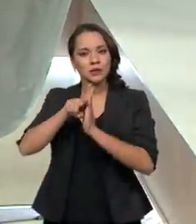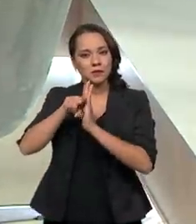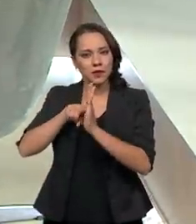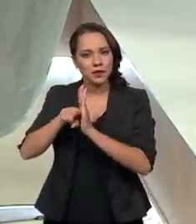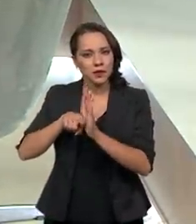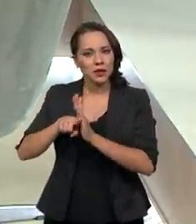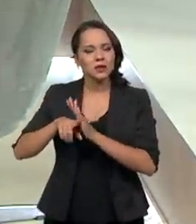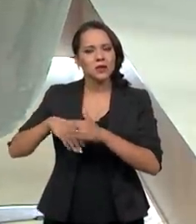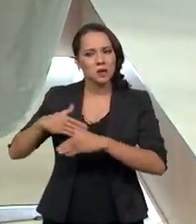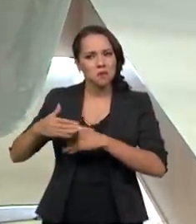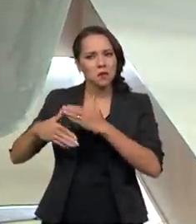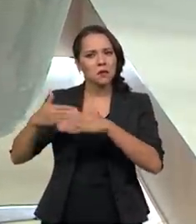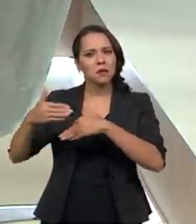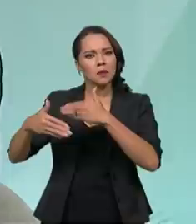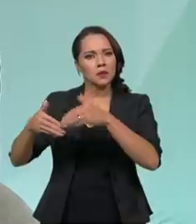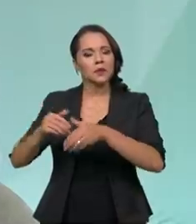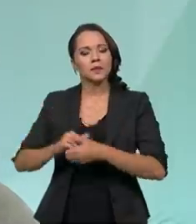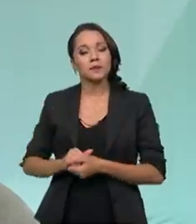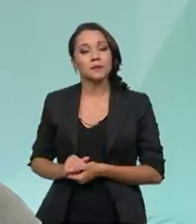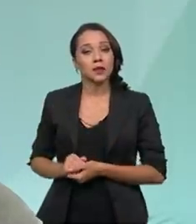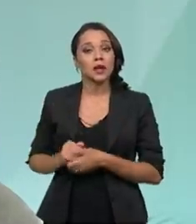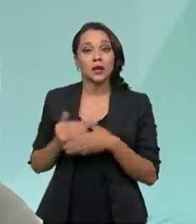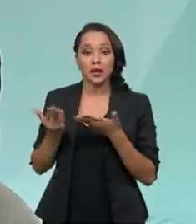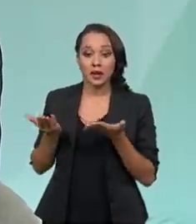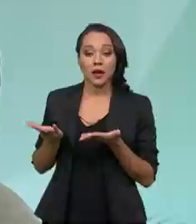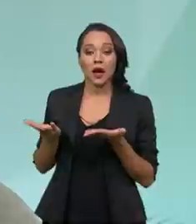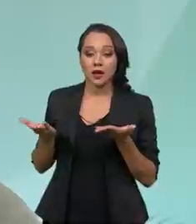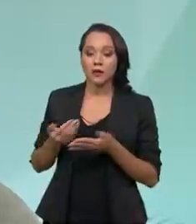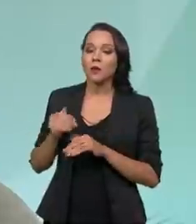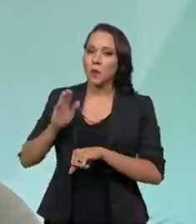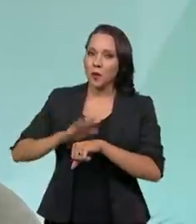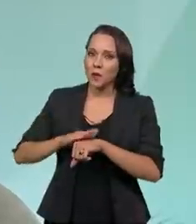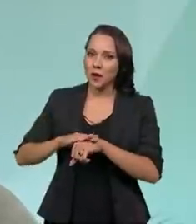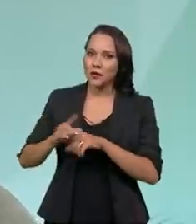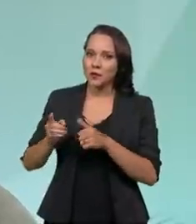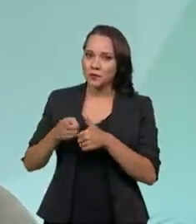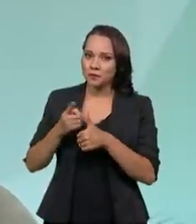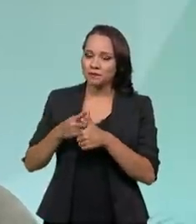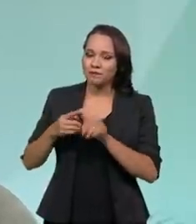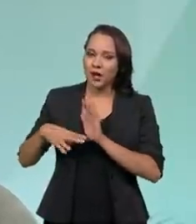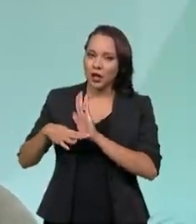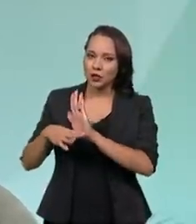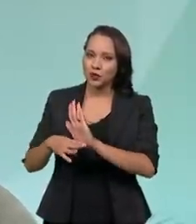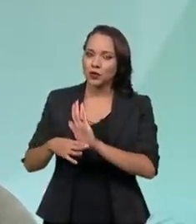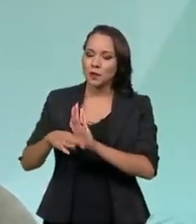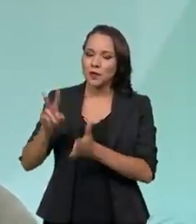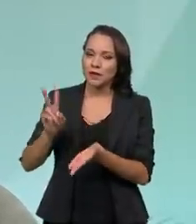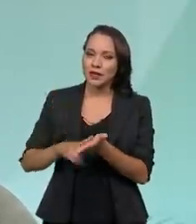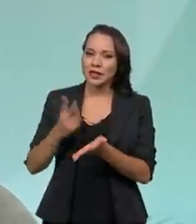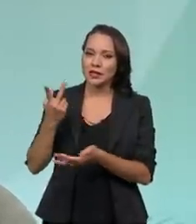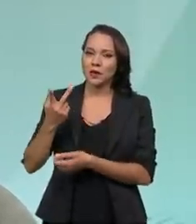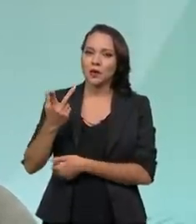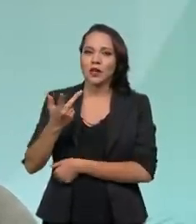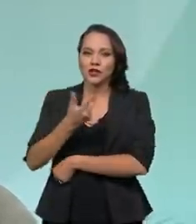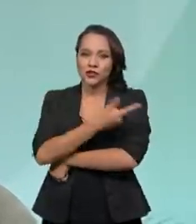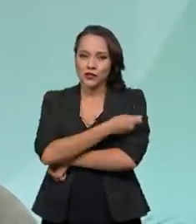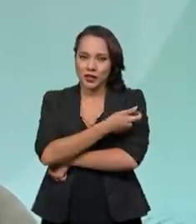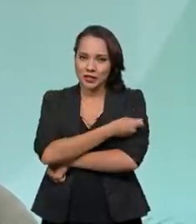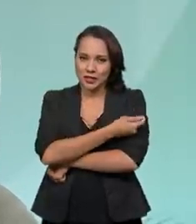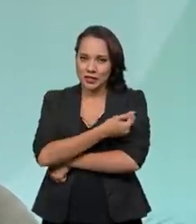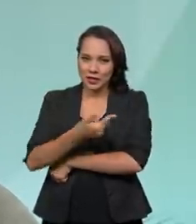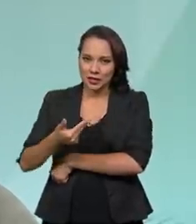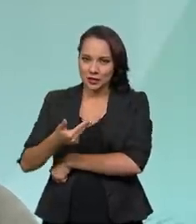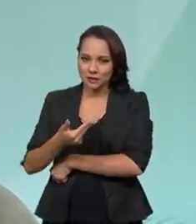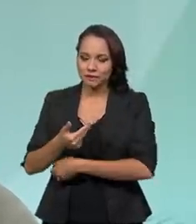em andamento. E fica aqui. O momento primeiro, contribuição para a validação de vacinas.